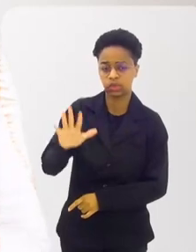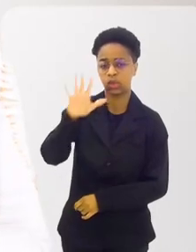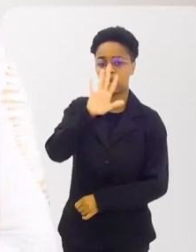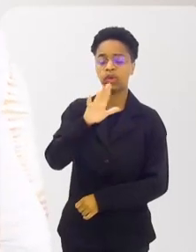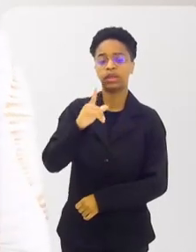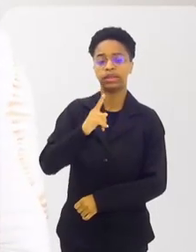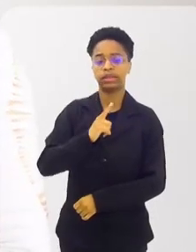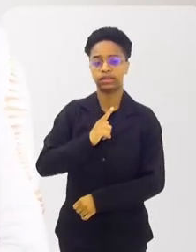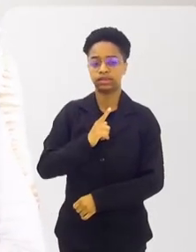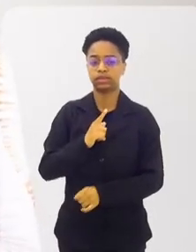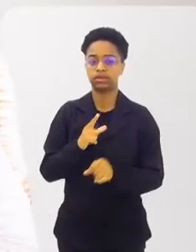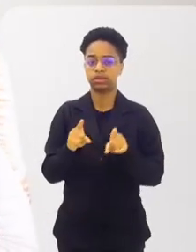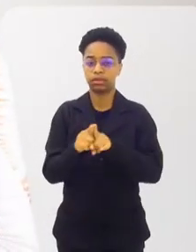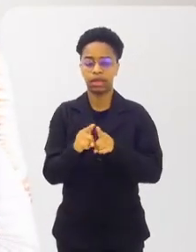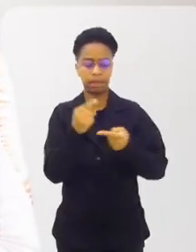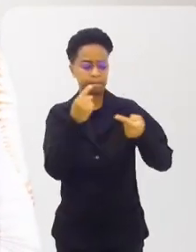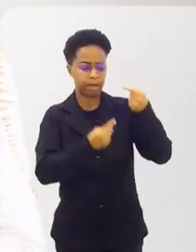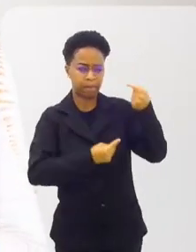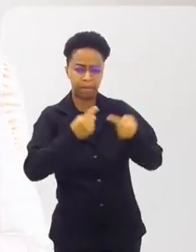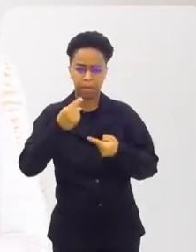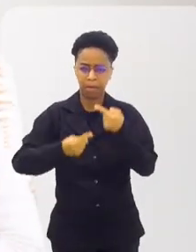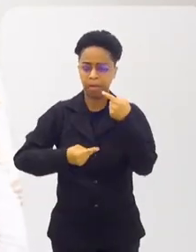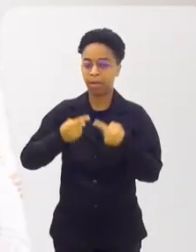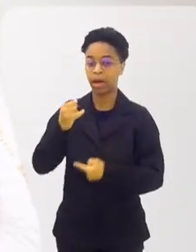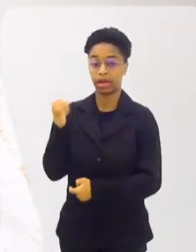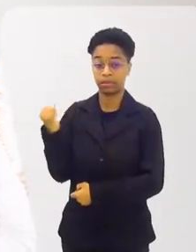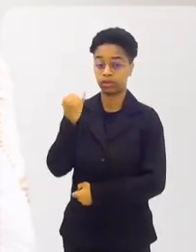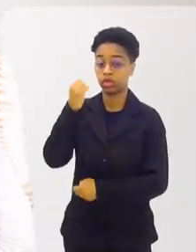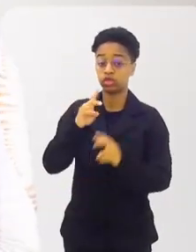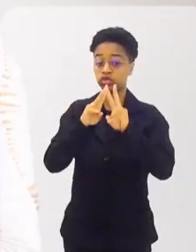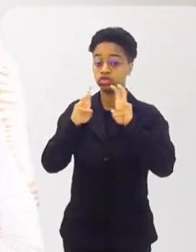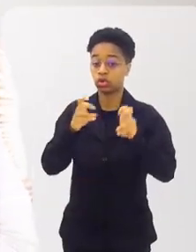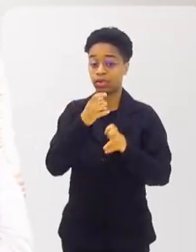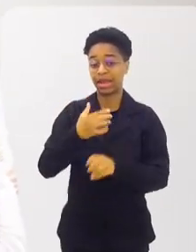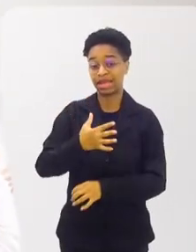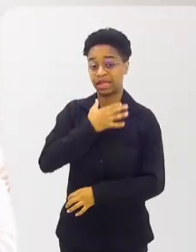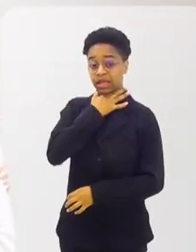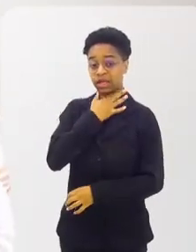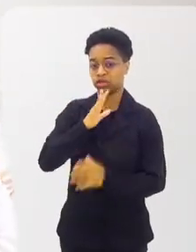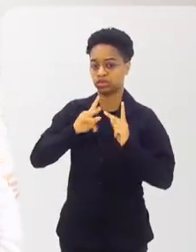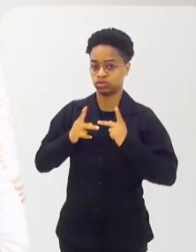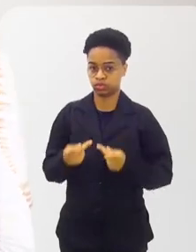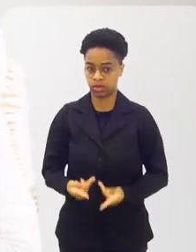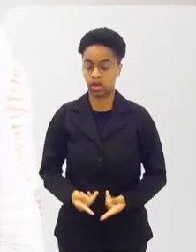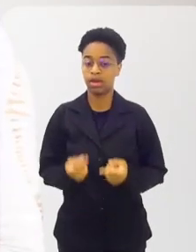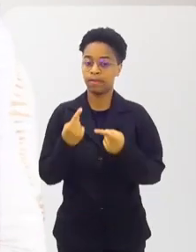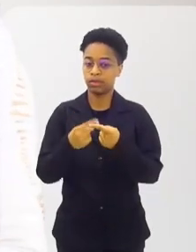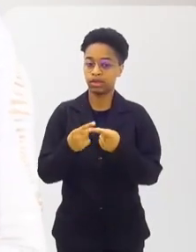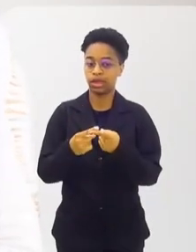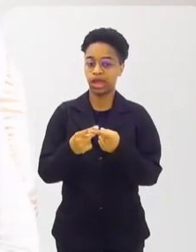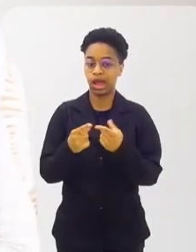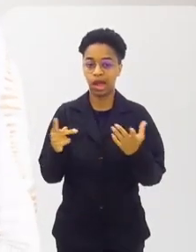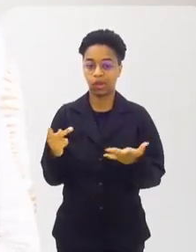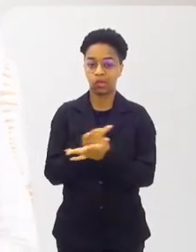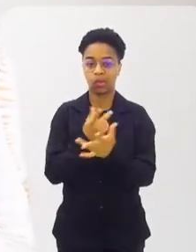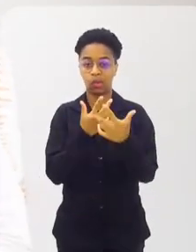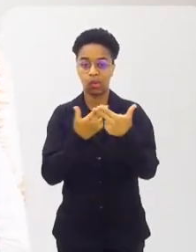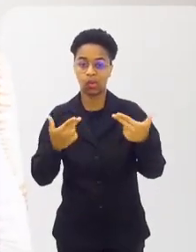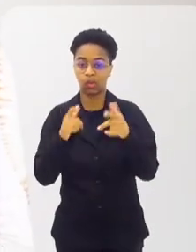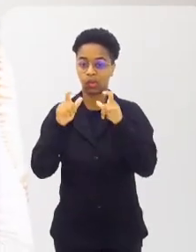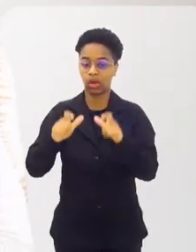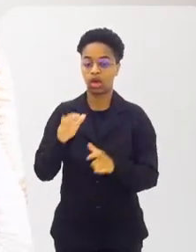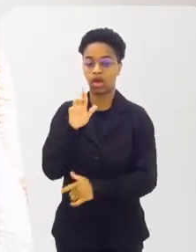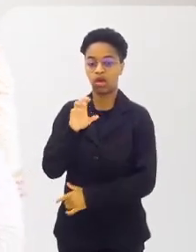recebe também debates importantes com relação às crises humanitárias. Vídeo o que acontece em